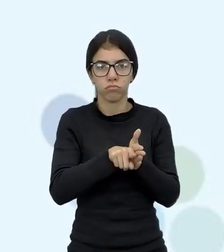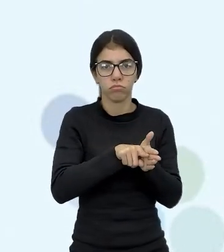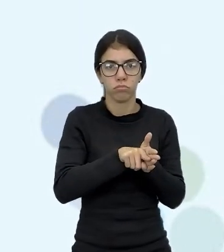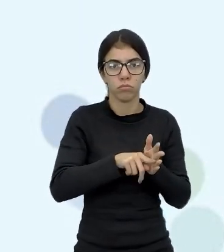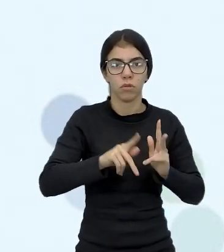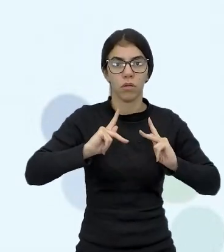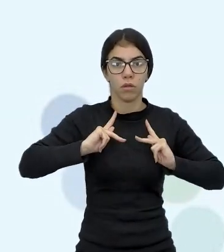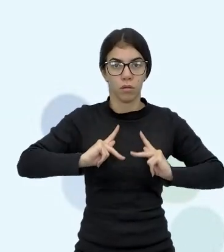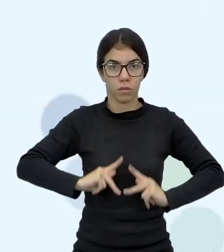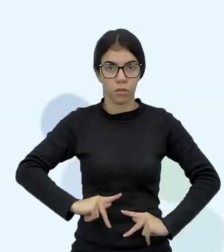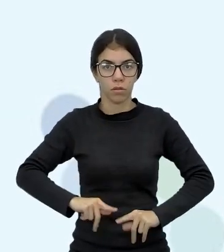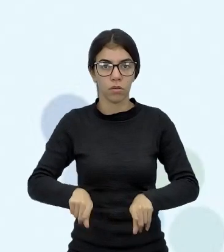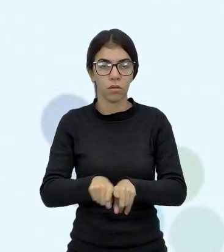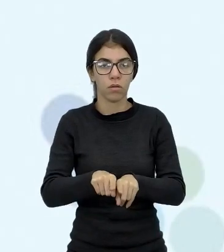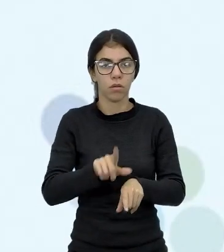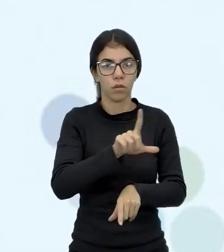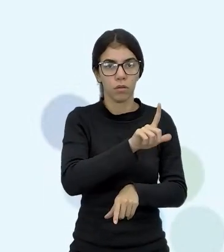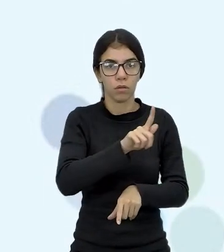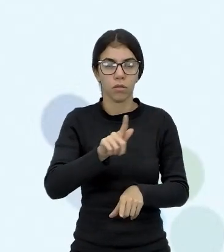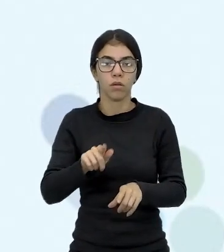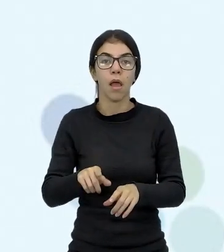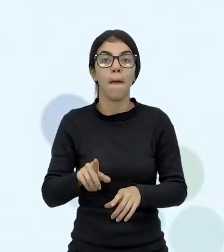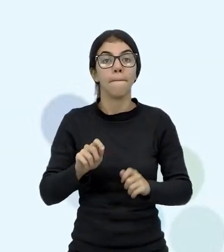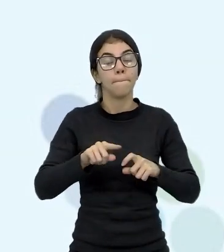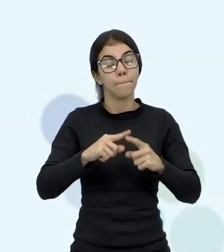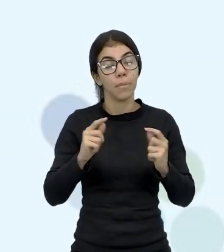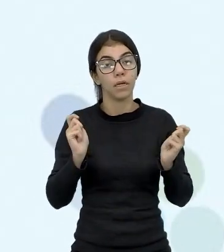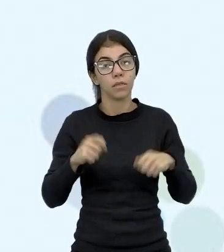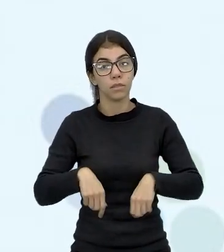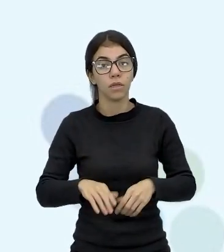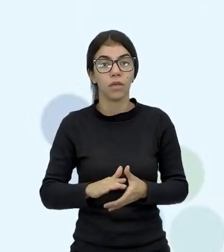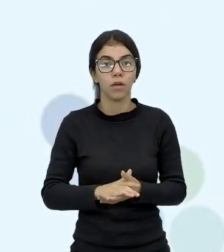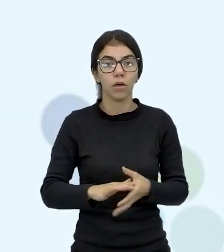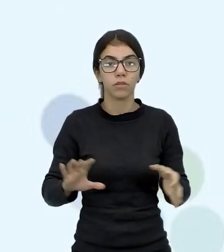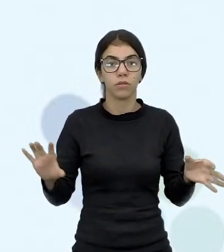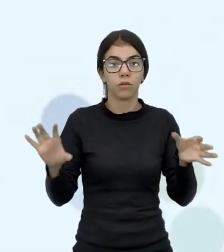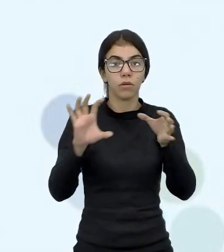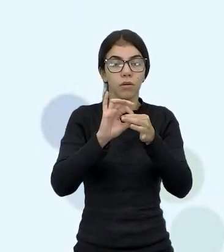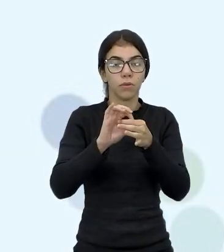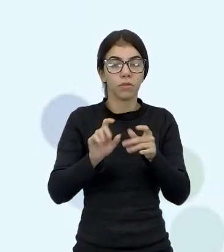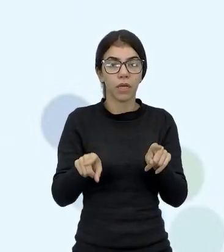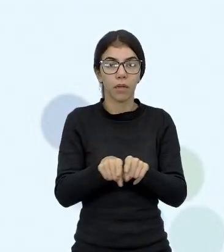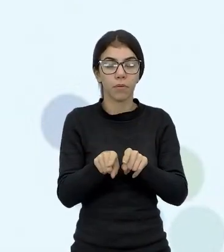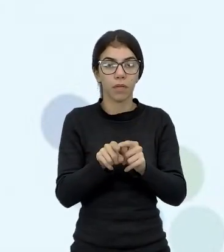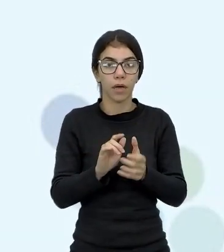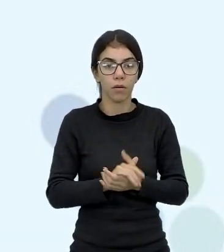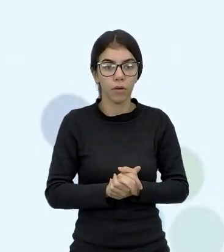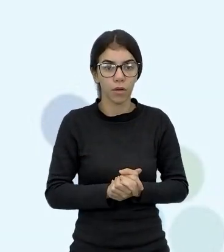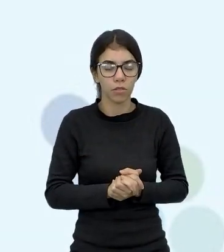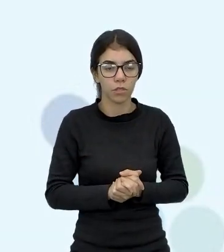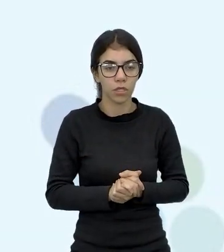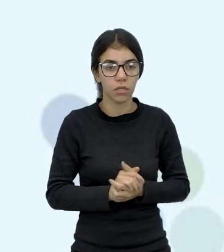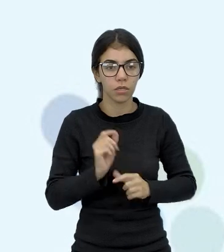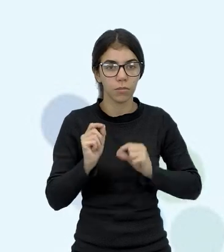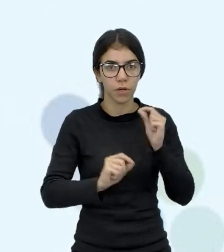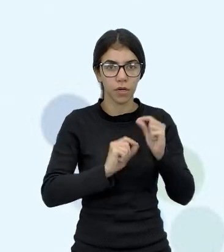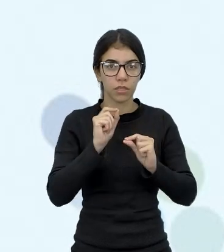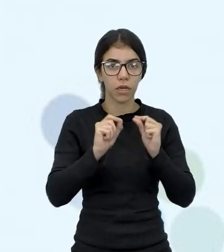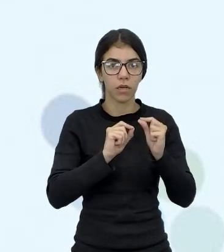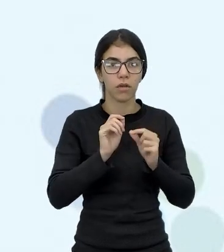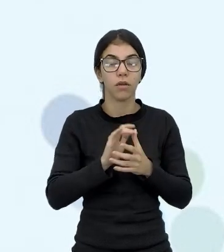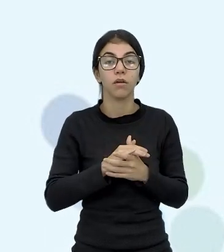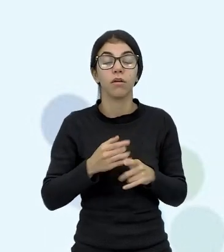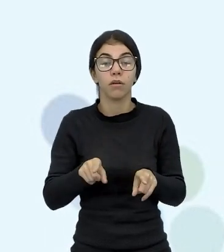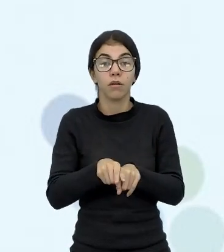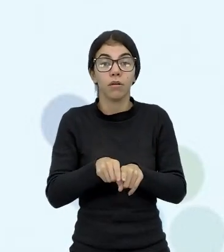mais também, porque pode auxiliar também no enxergar da evolução da linguagem de computação,